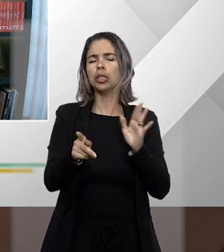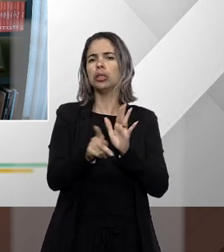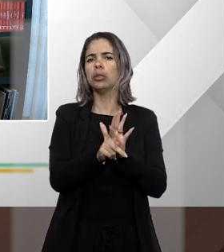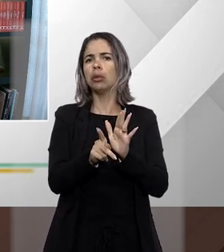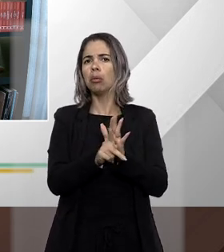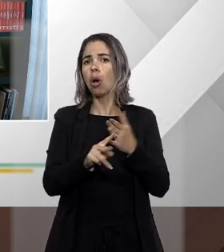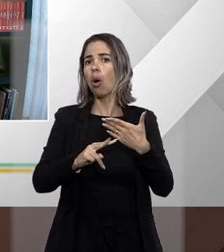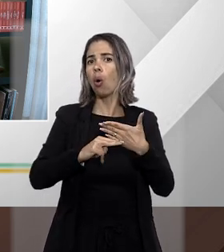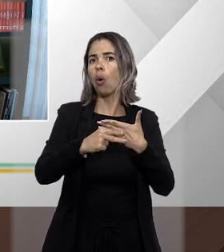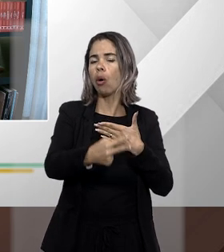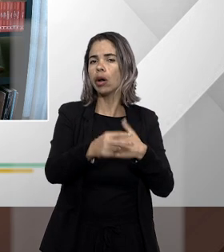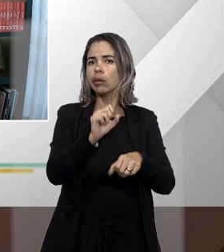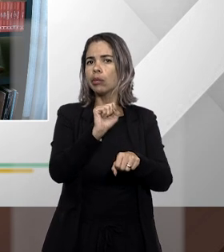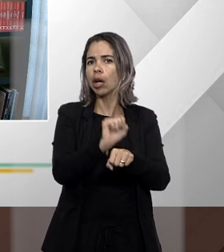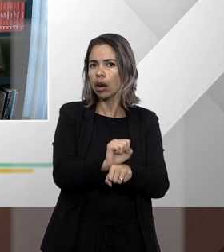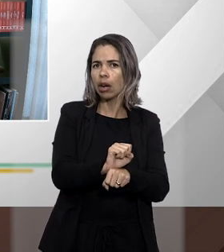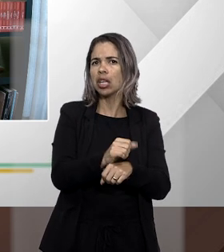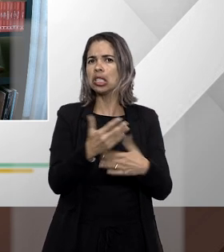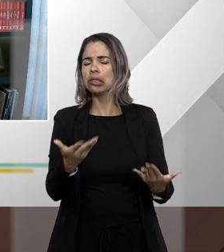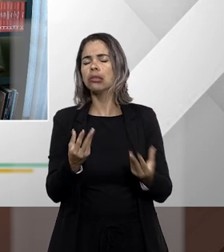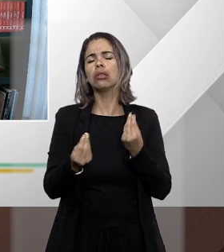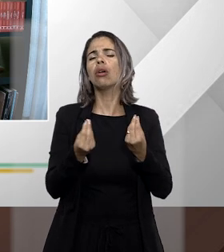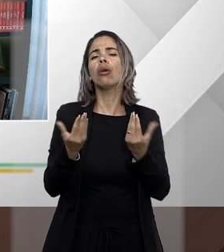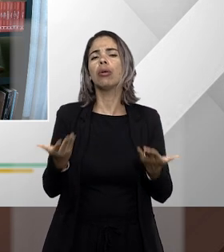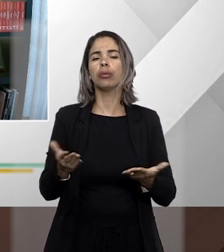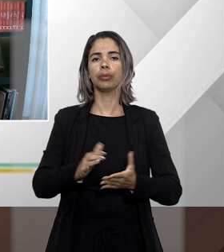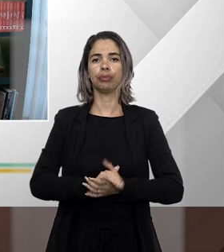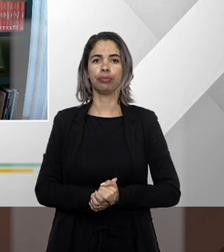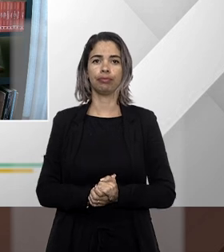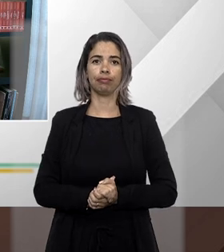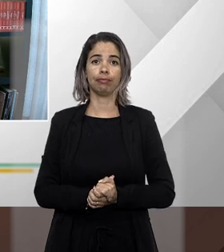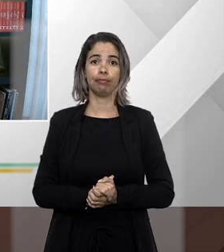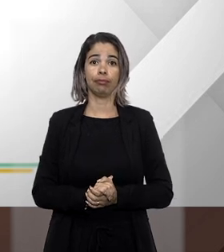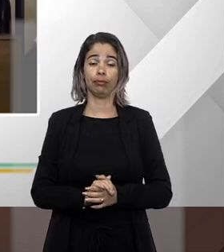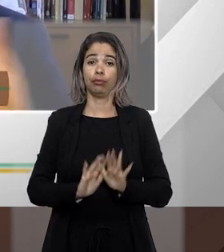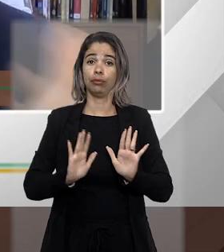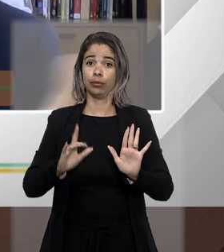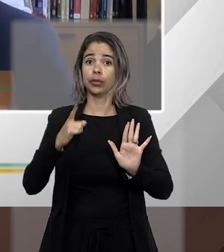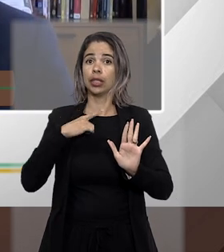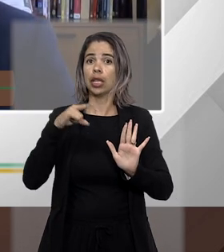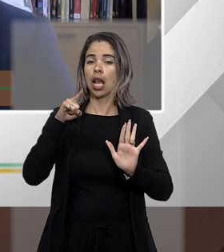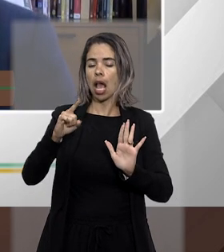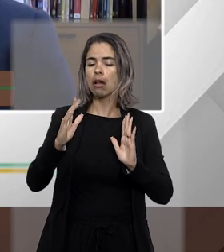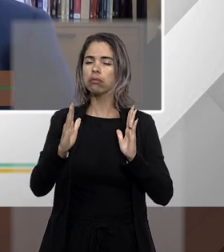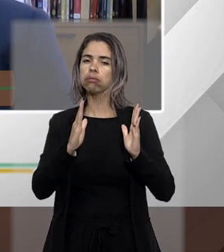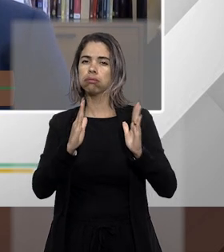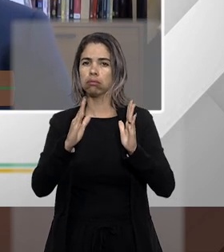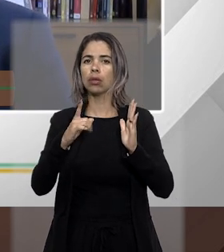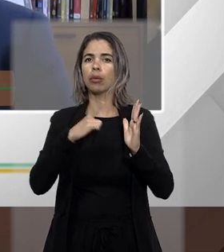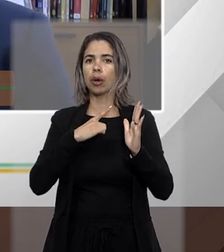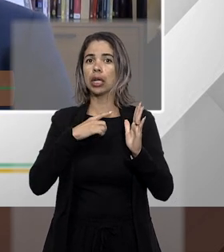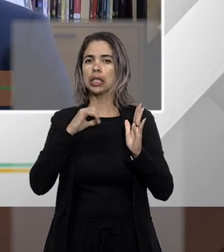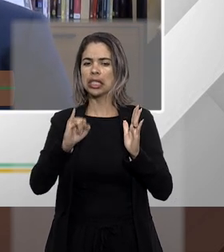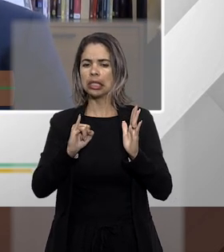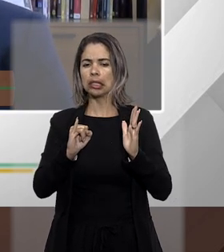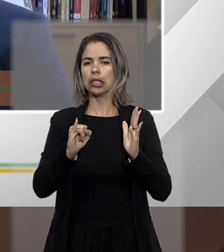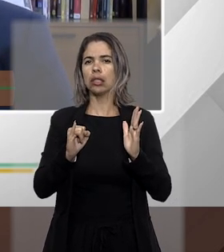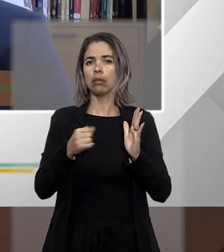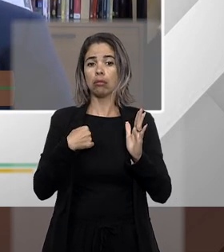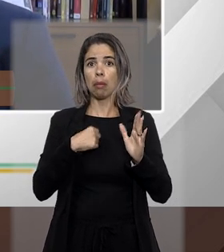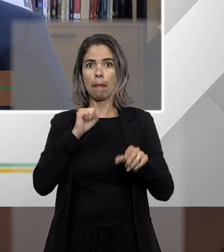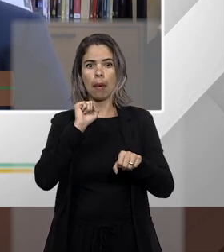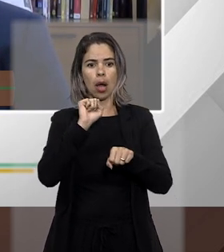não veja os efeitos da medida liminar salvo claro se ela for revogada ou caçada ela persiste até a